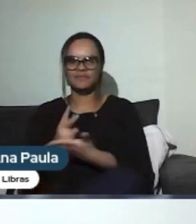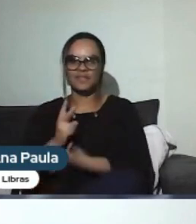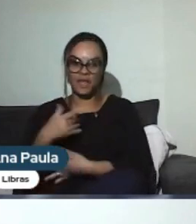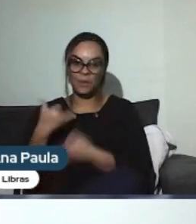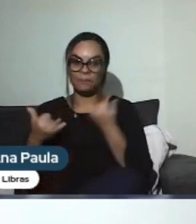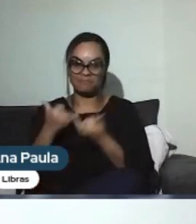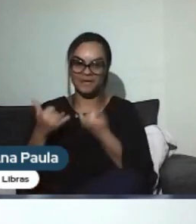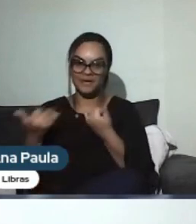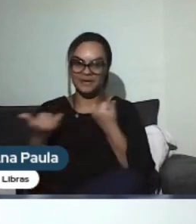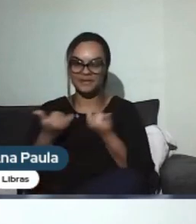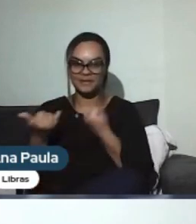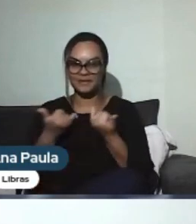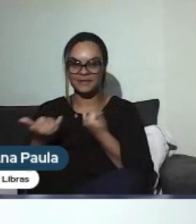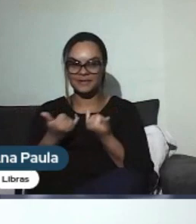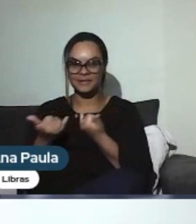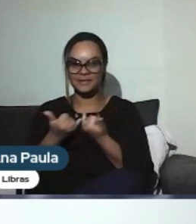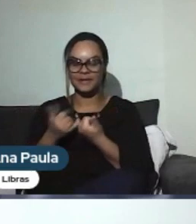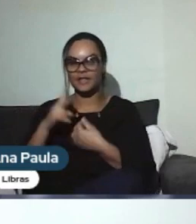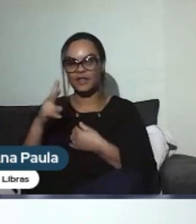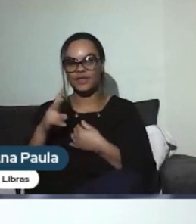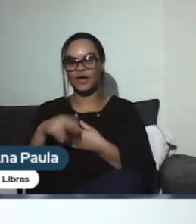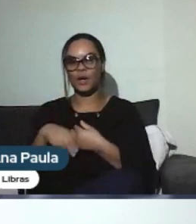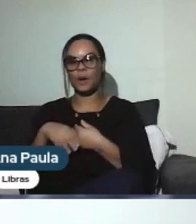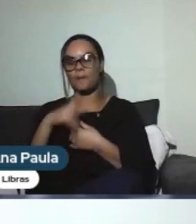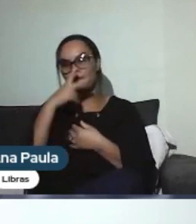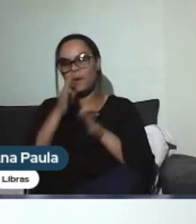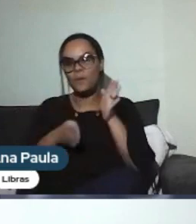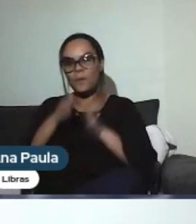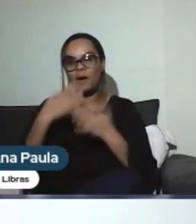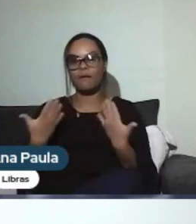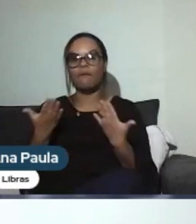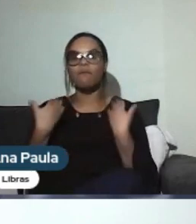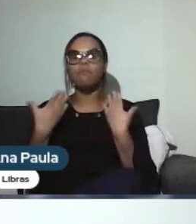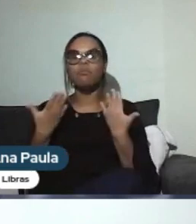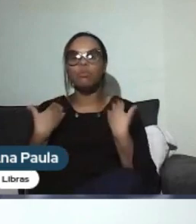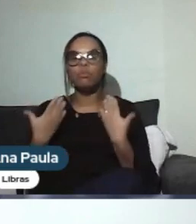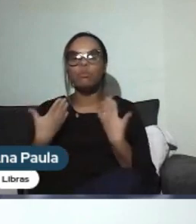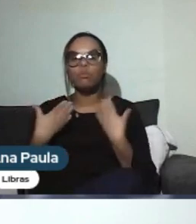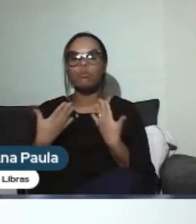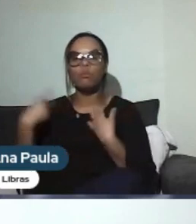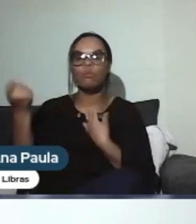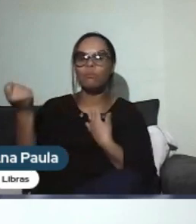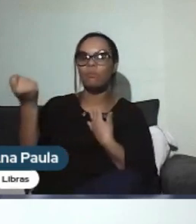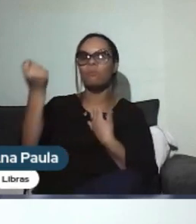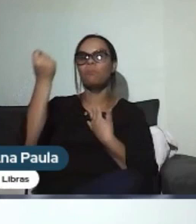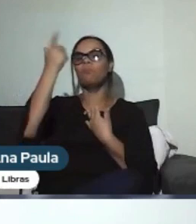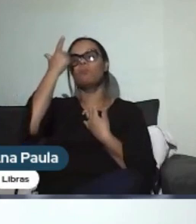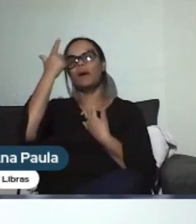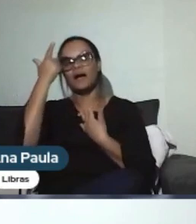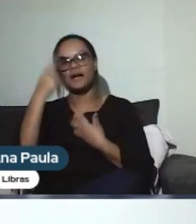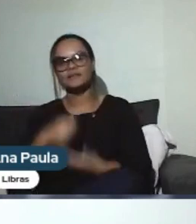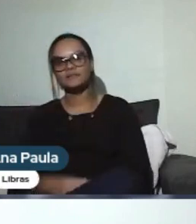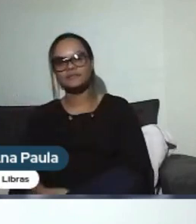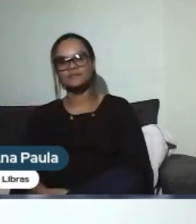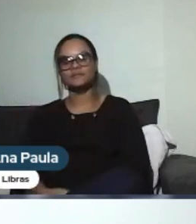era aquela pessoa da Operação Verão, né? Chegava ali no período de... O sol tava começando o período